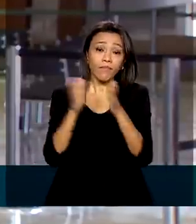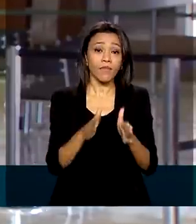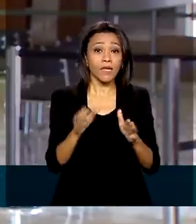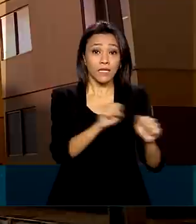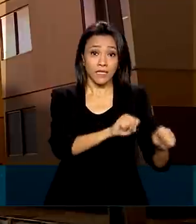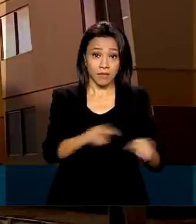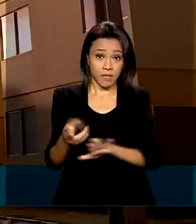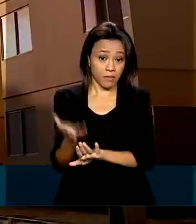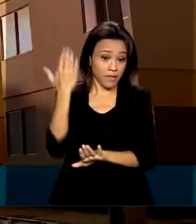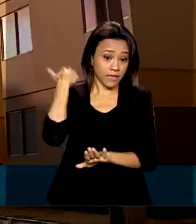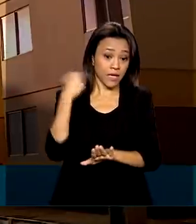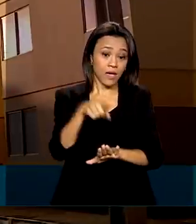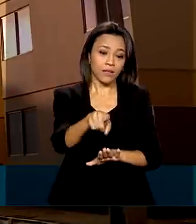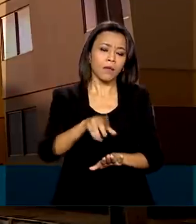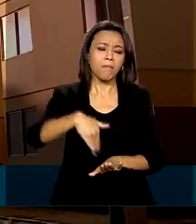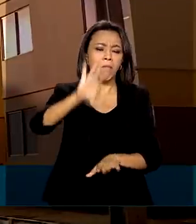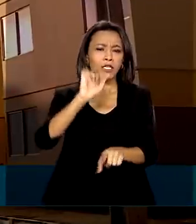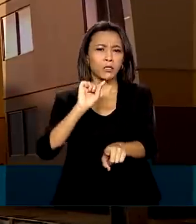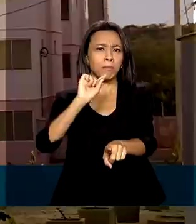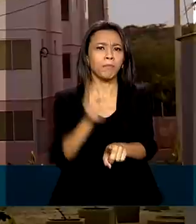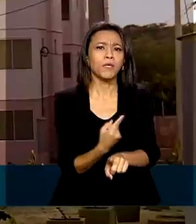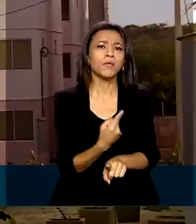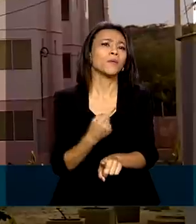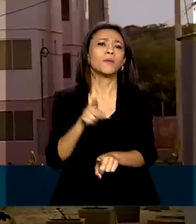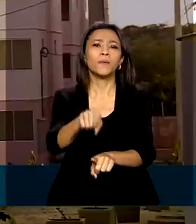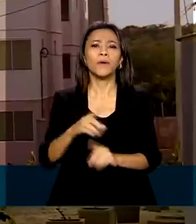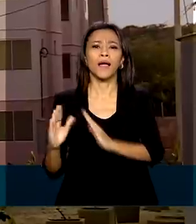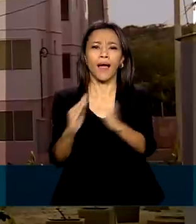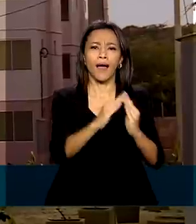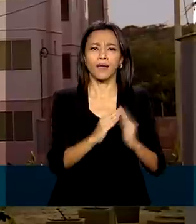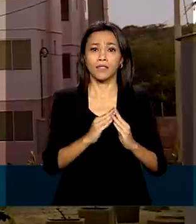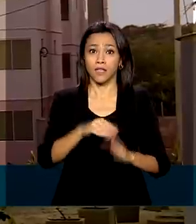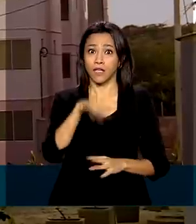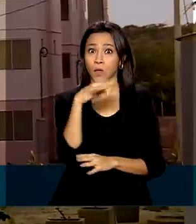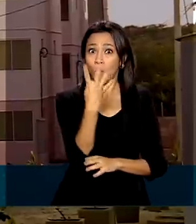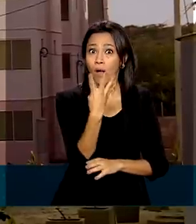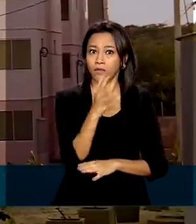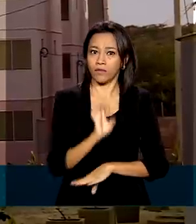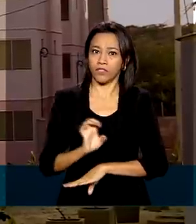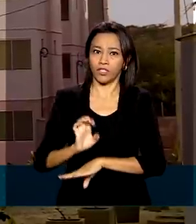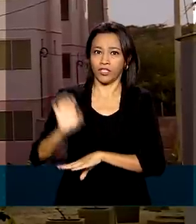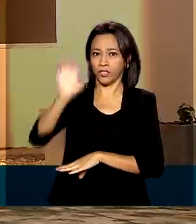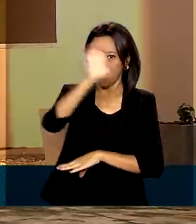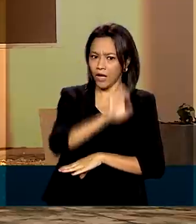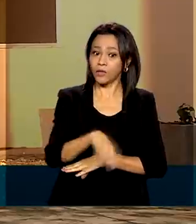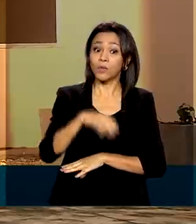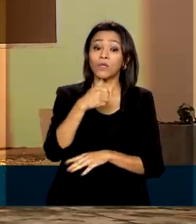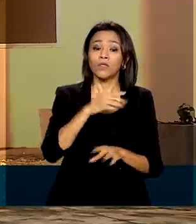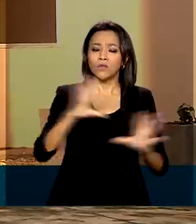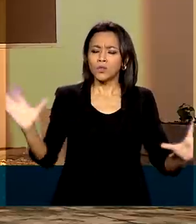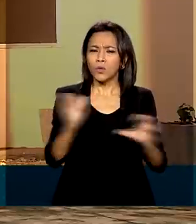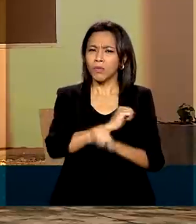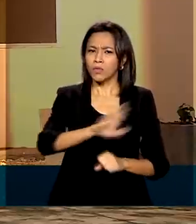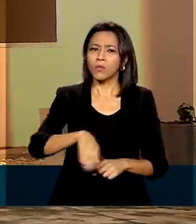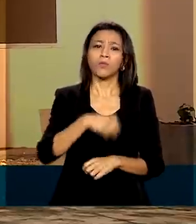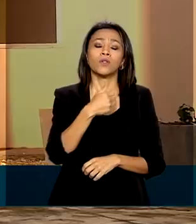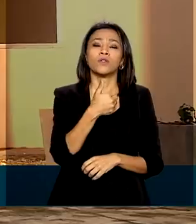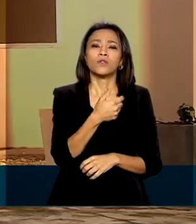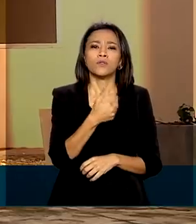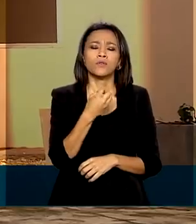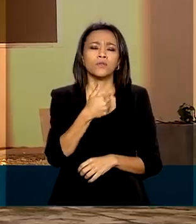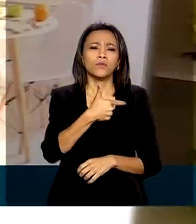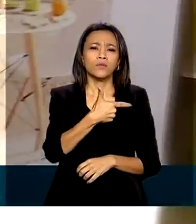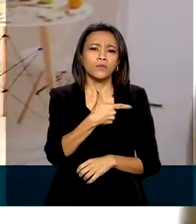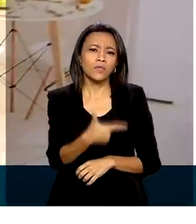entregou mais de mil moradias em quatro estados. No total já foram aí 212 mil casas entregues e outras